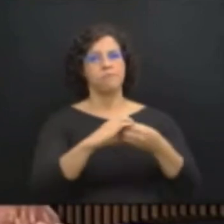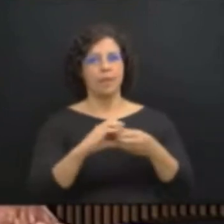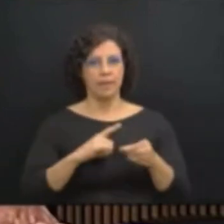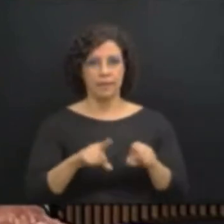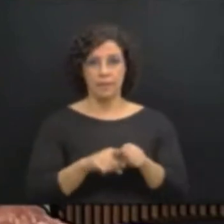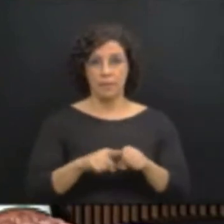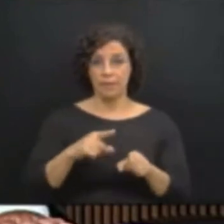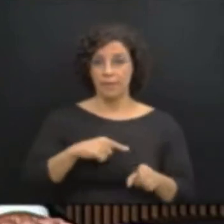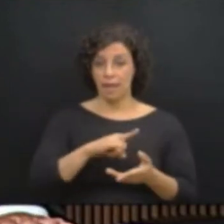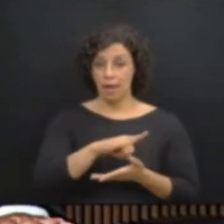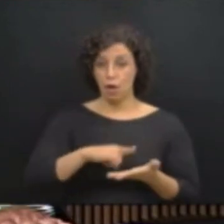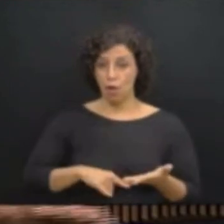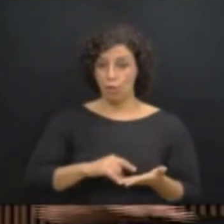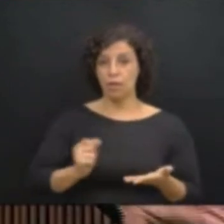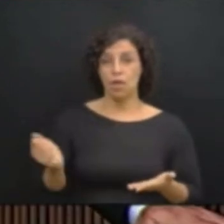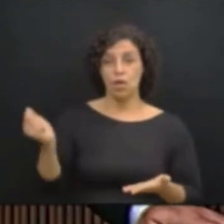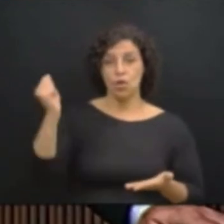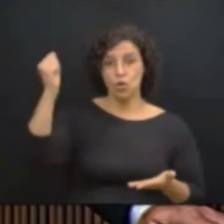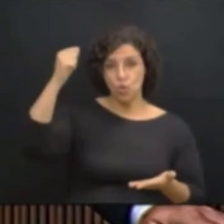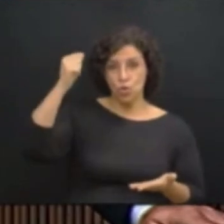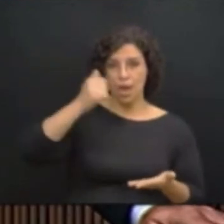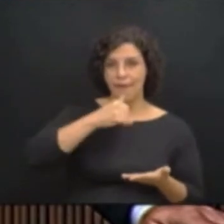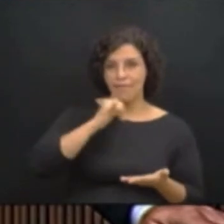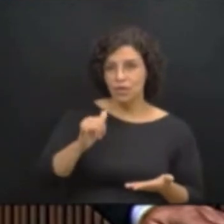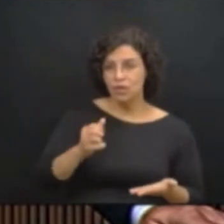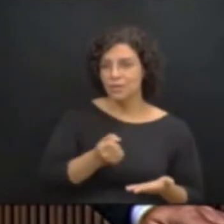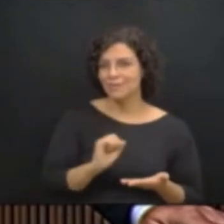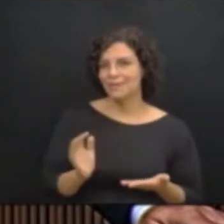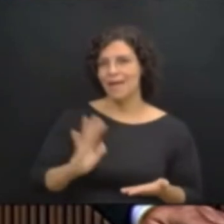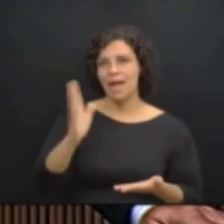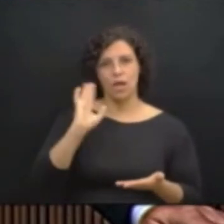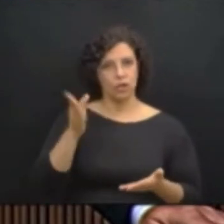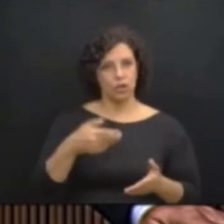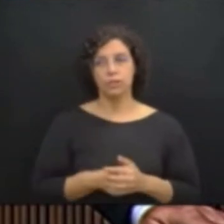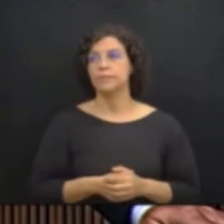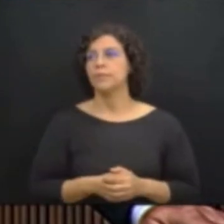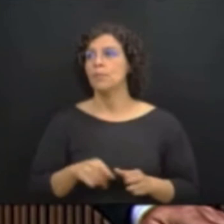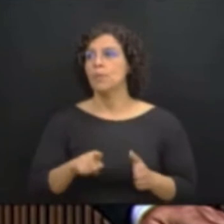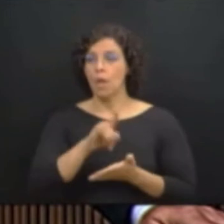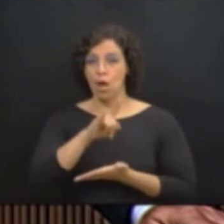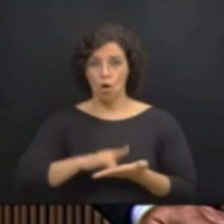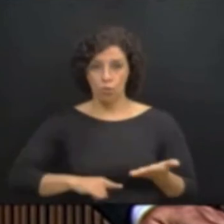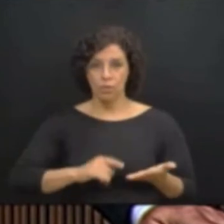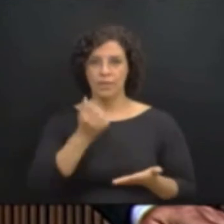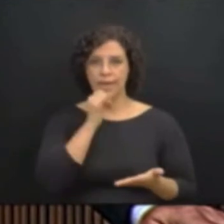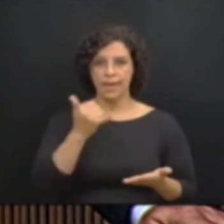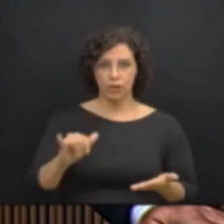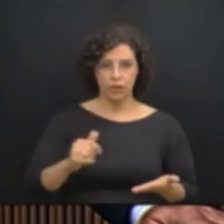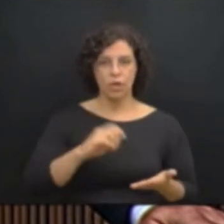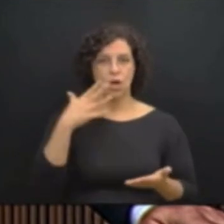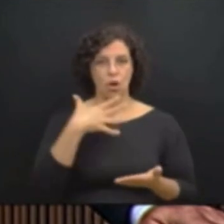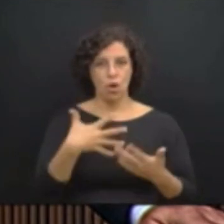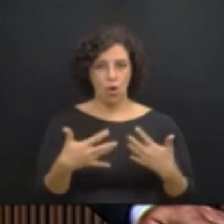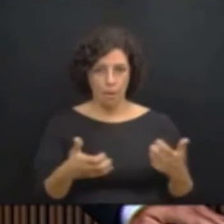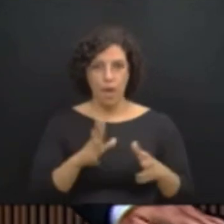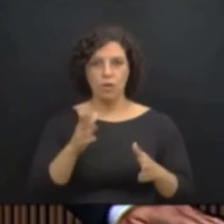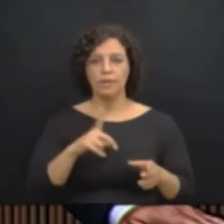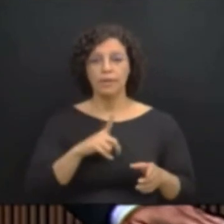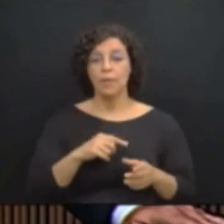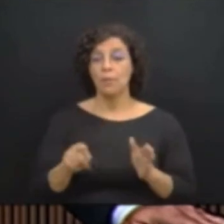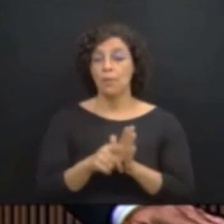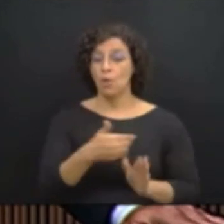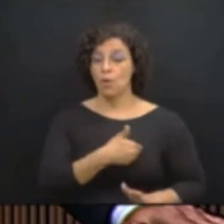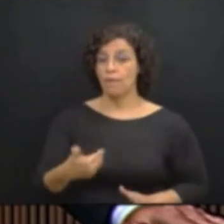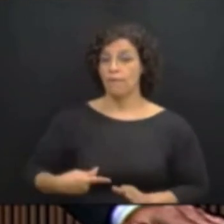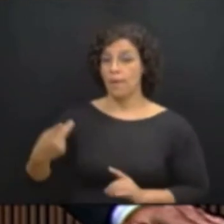tarifa muito acima daquilo que ela deveria ter. A tarifa da Coppel gera para o governo